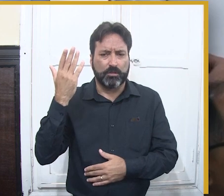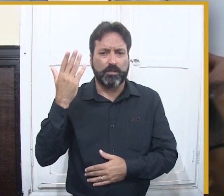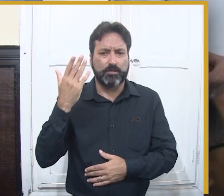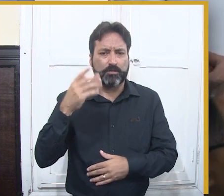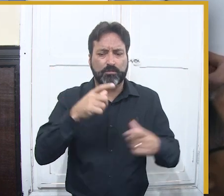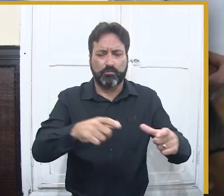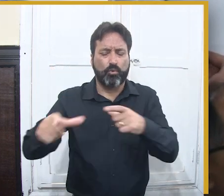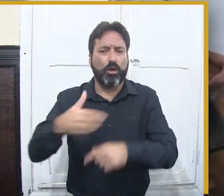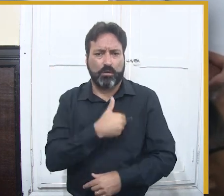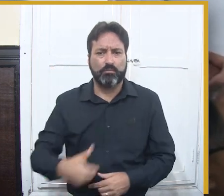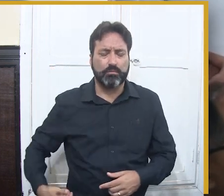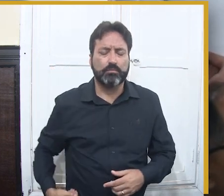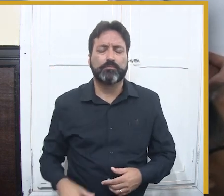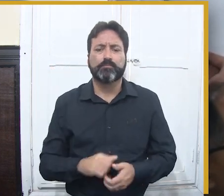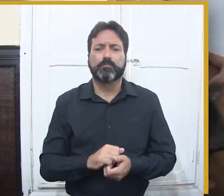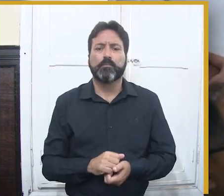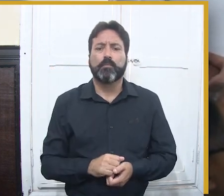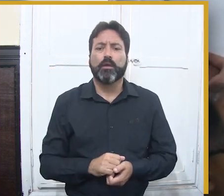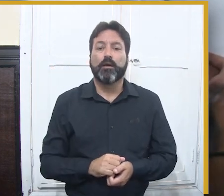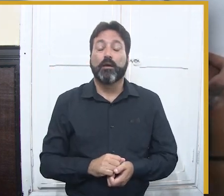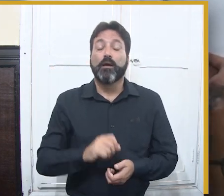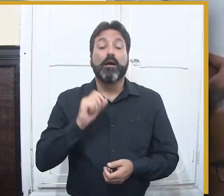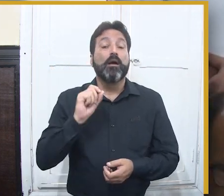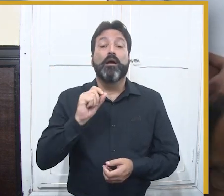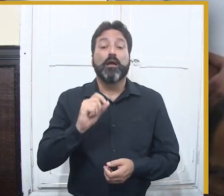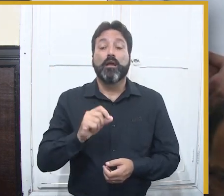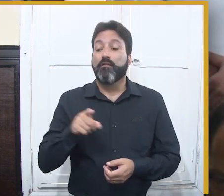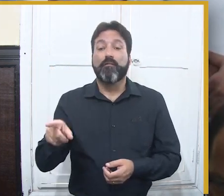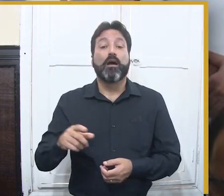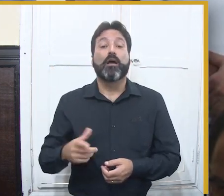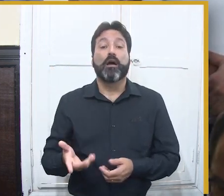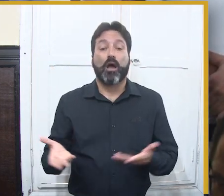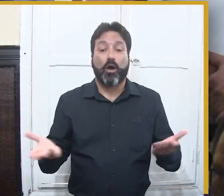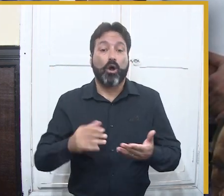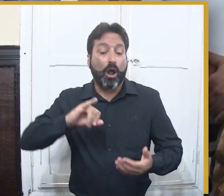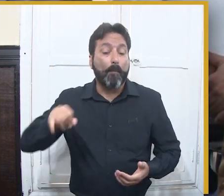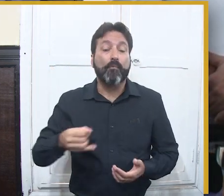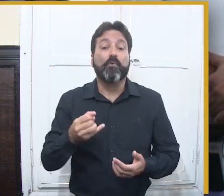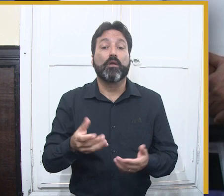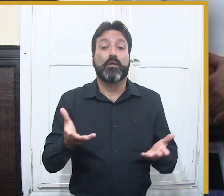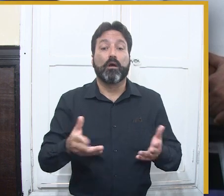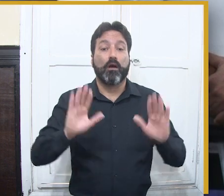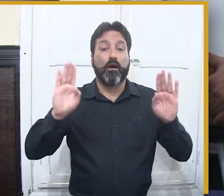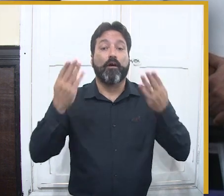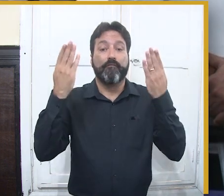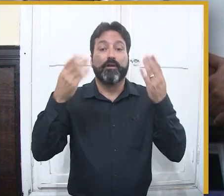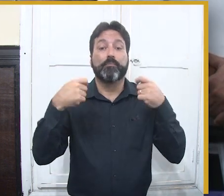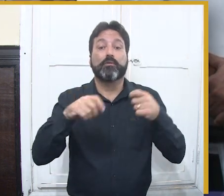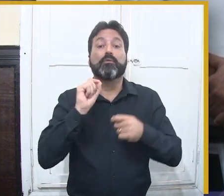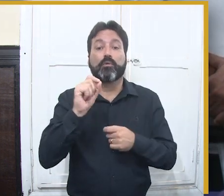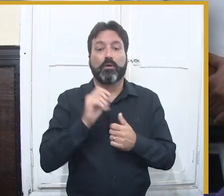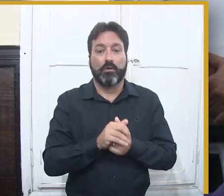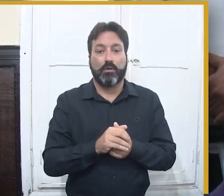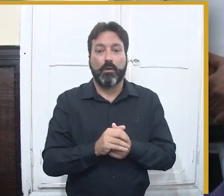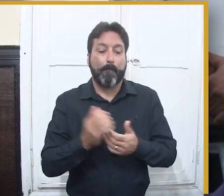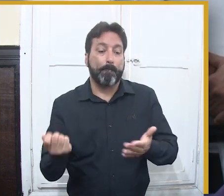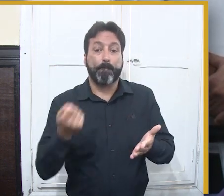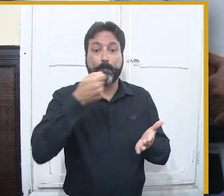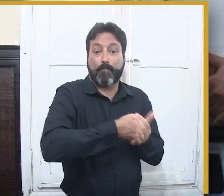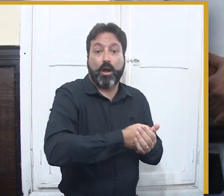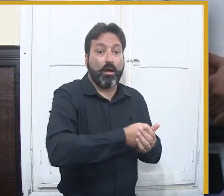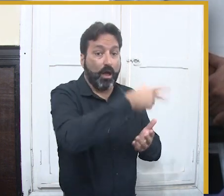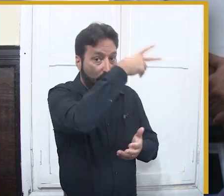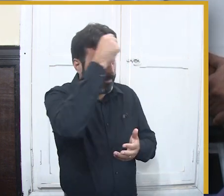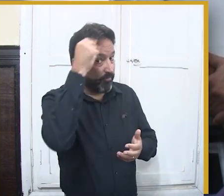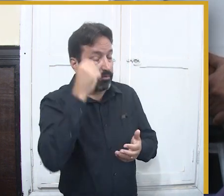força que ele tem, por tudo que ele representa para nós e para o Brasil, assim como acontece já em outras cidades, assim como